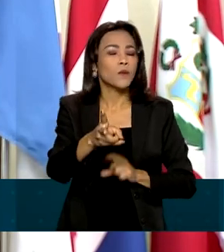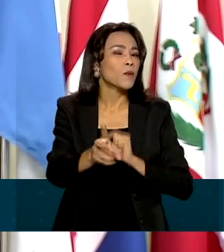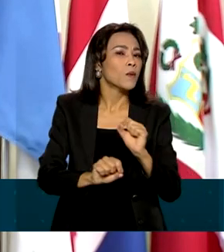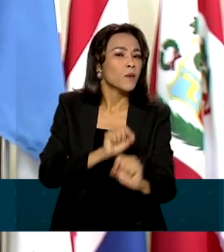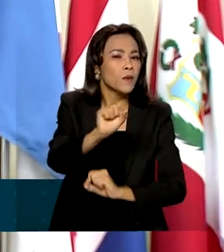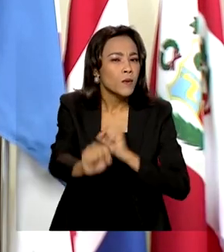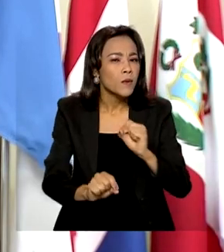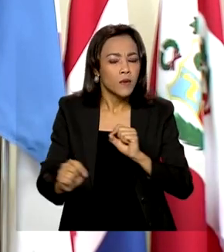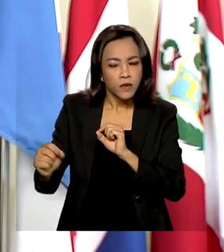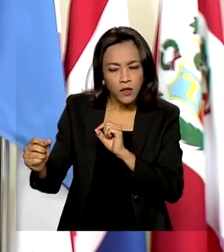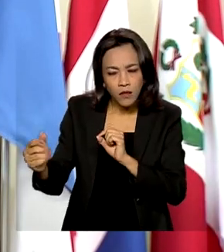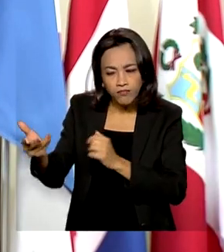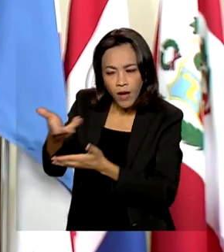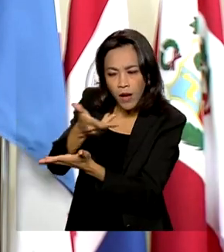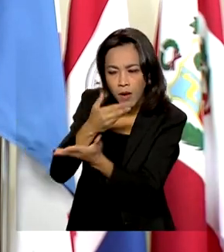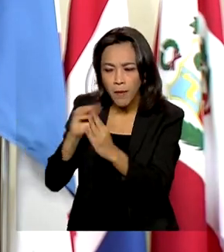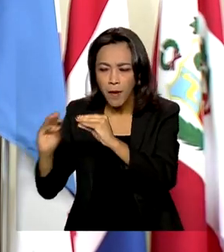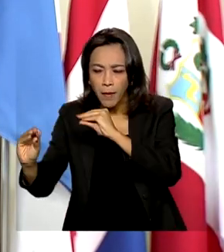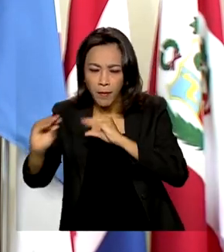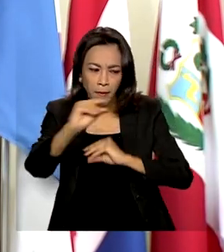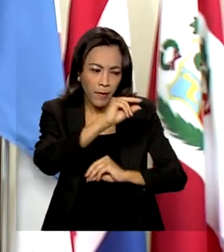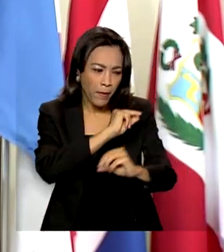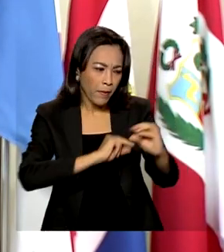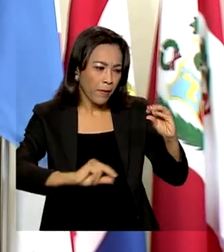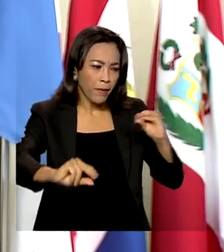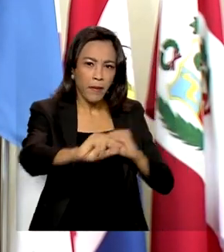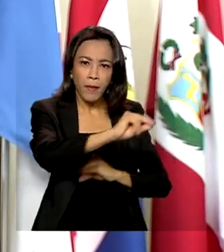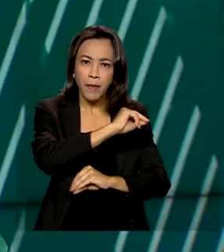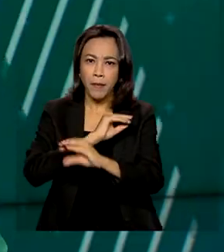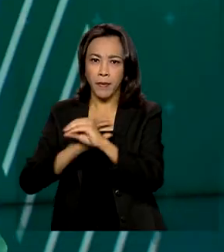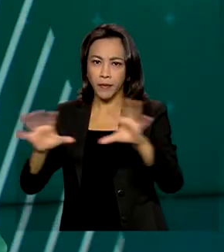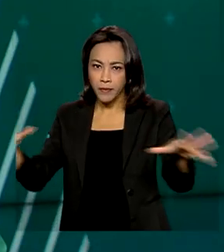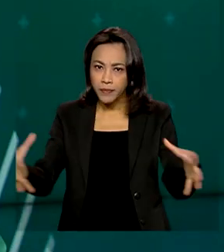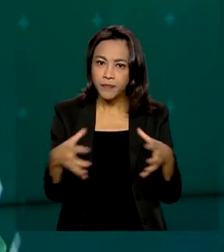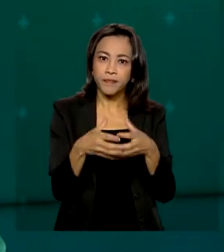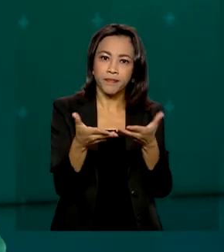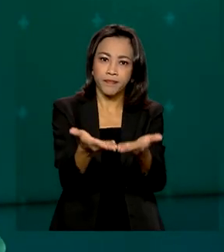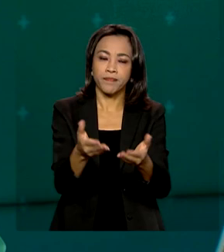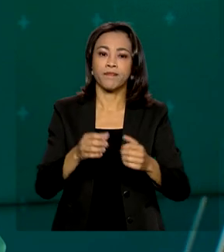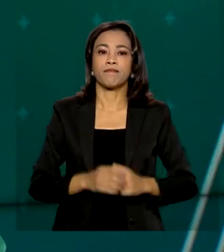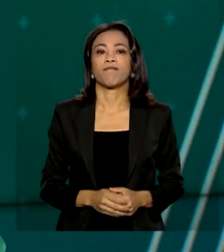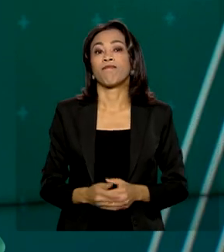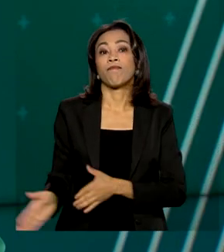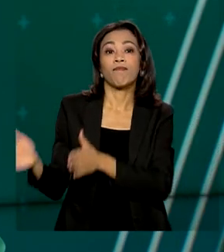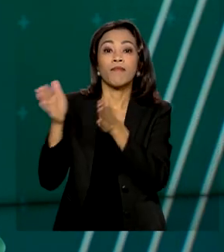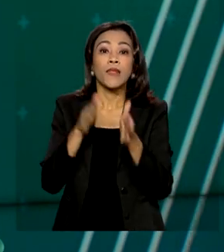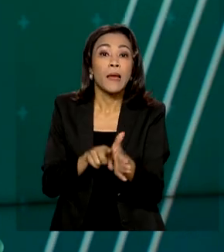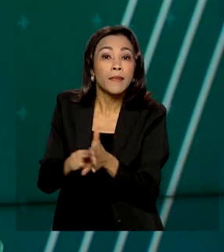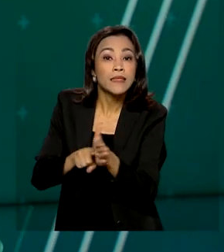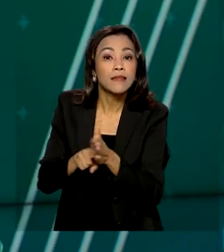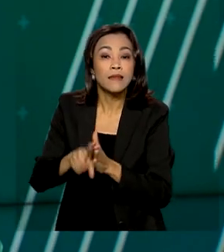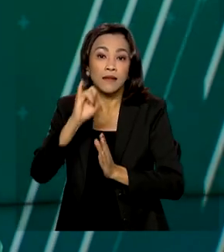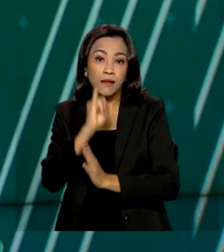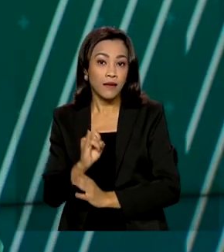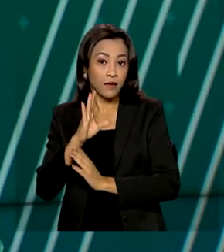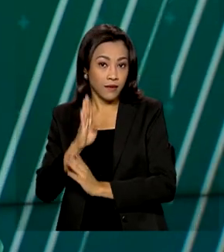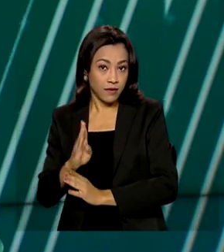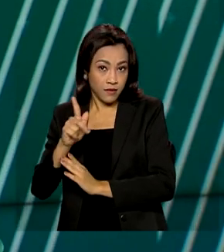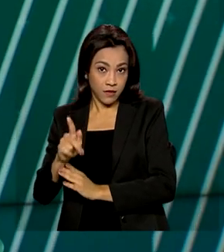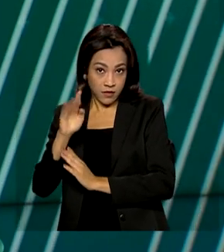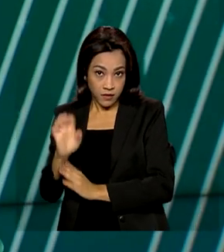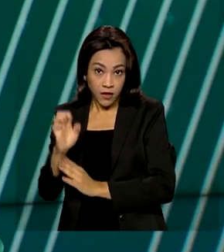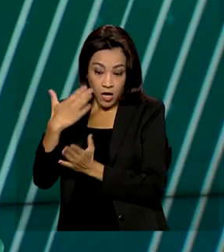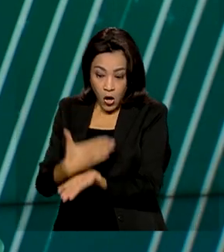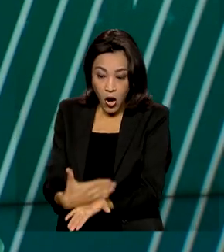as conversações no âmbito da CMDA. O censo do IBGE começa na segunda-feira. Pela